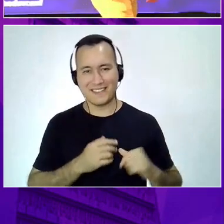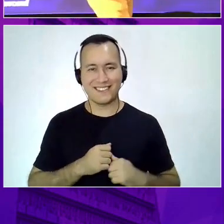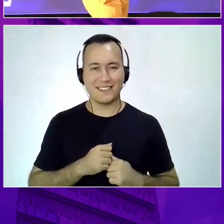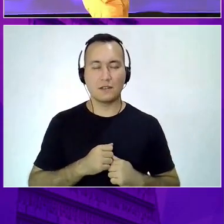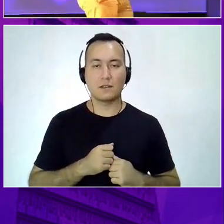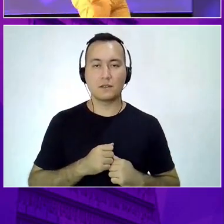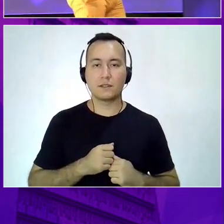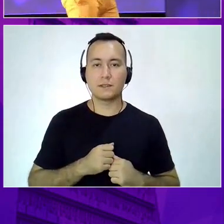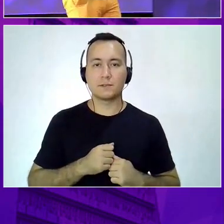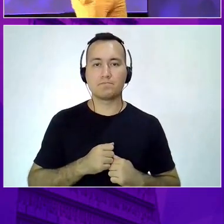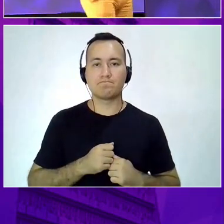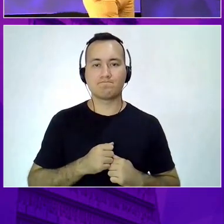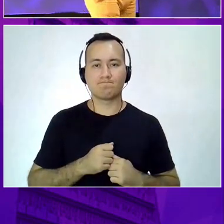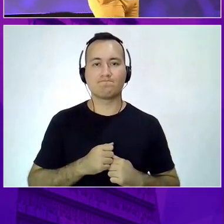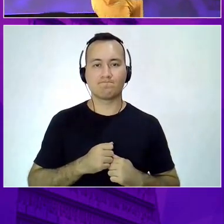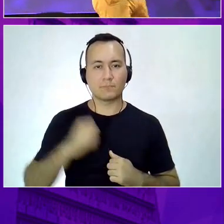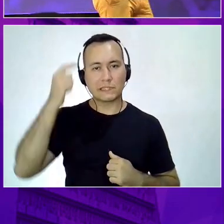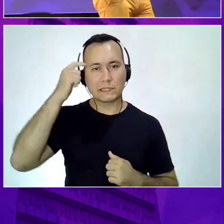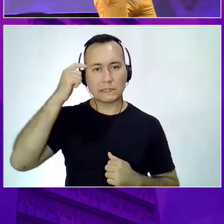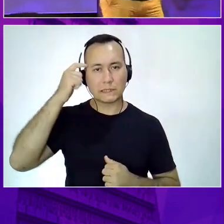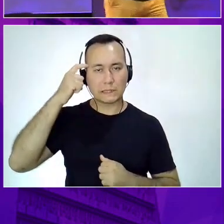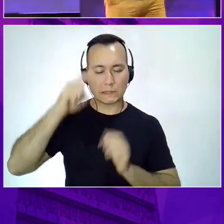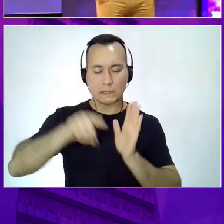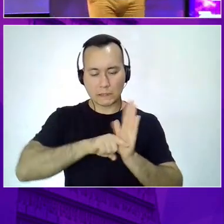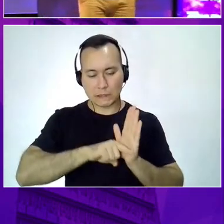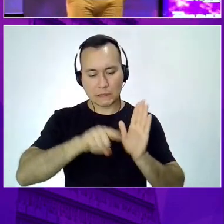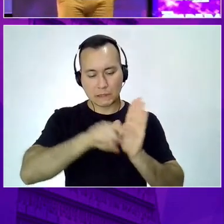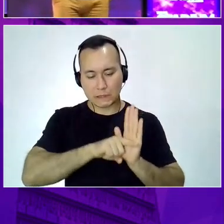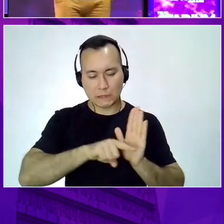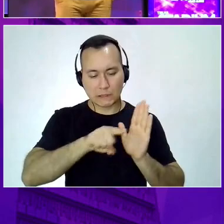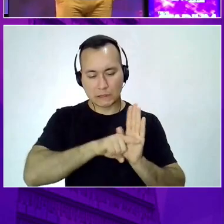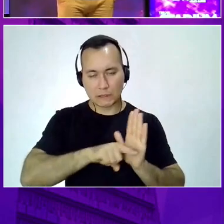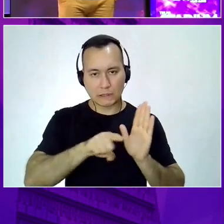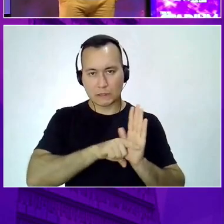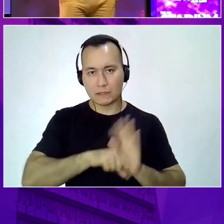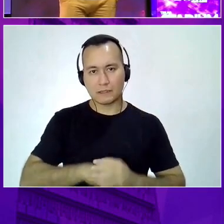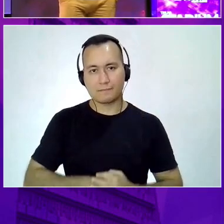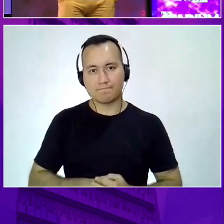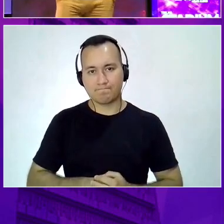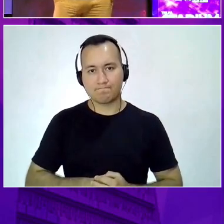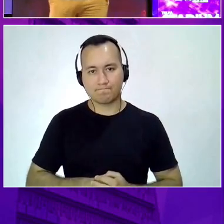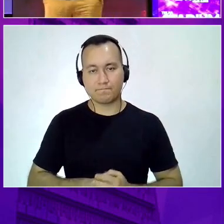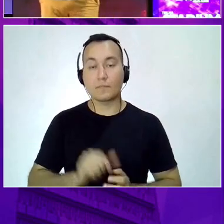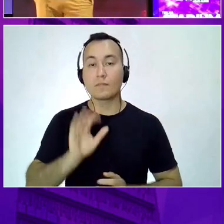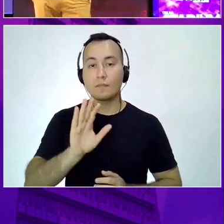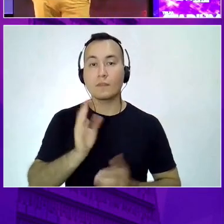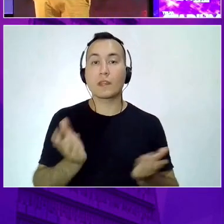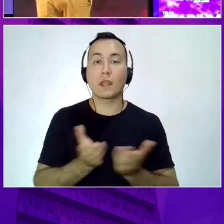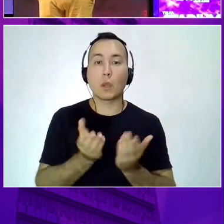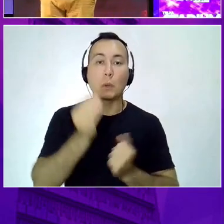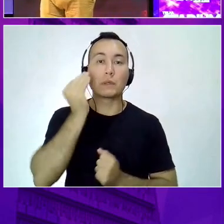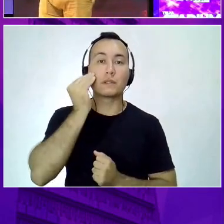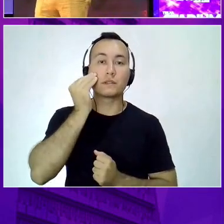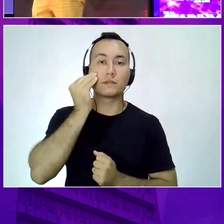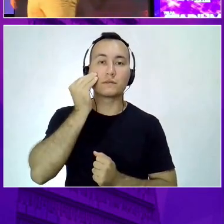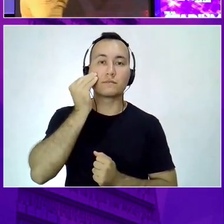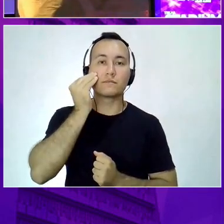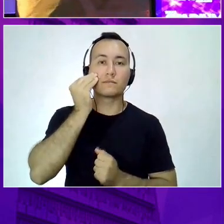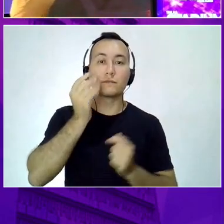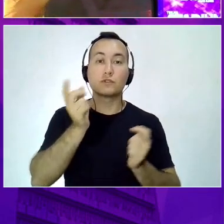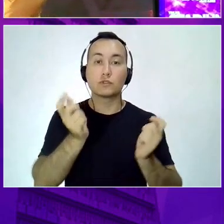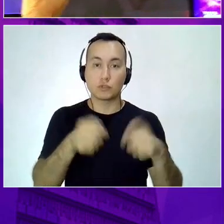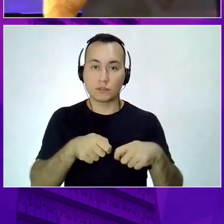começar. Quais são os cadeados que estão travando a sua carreira. Eu quero aqui dar mais um